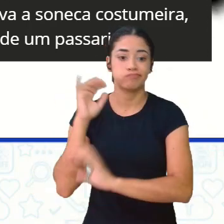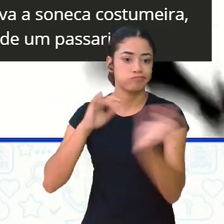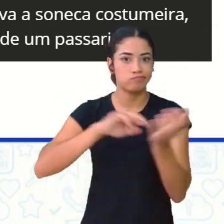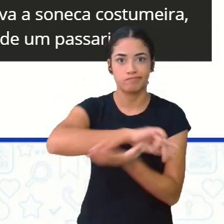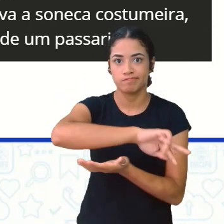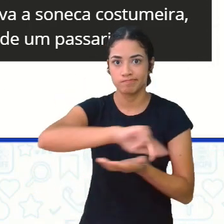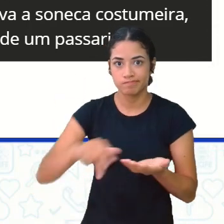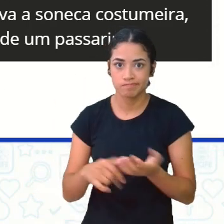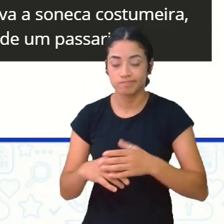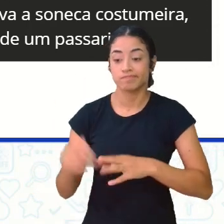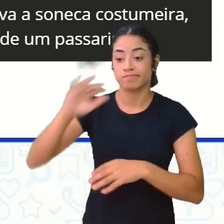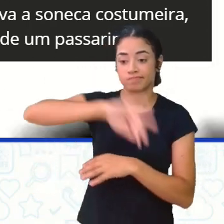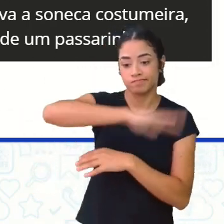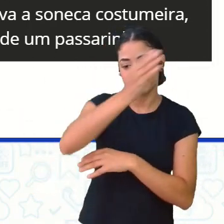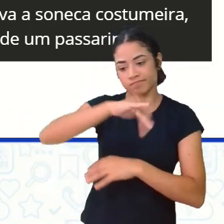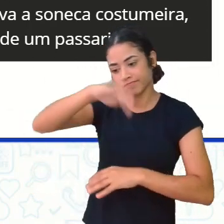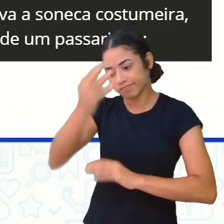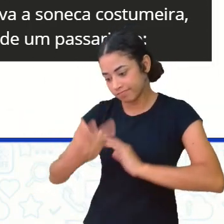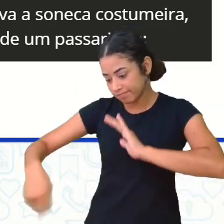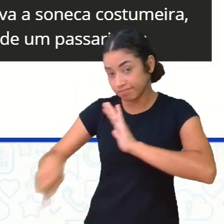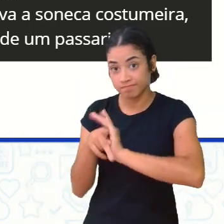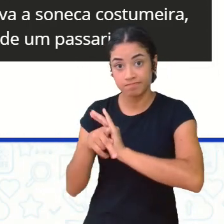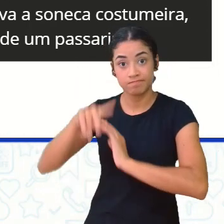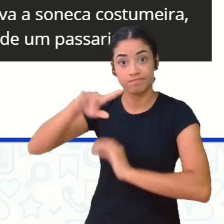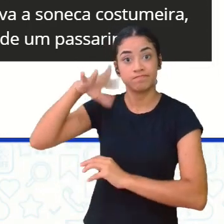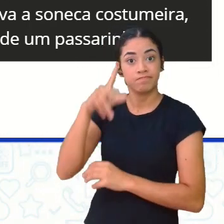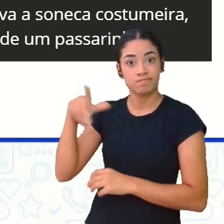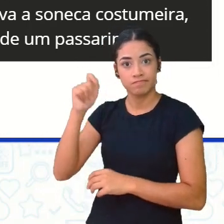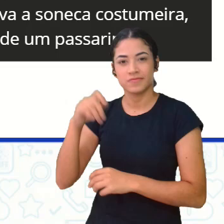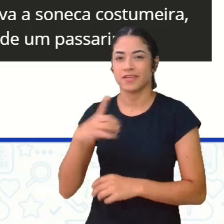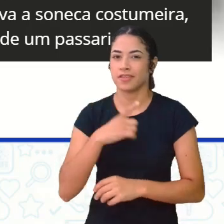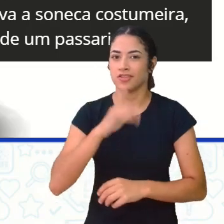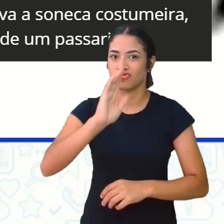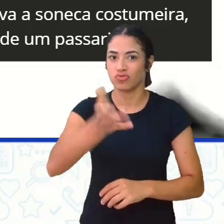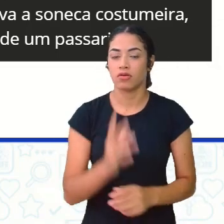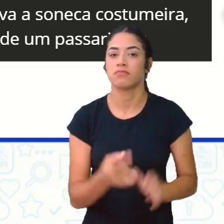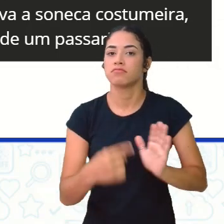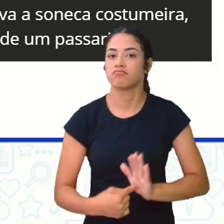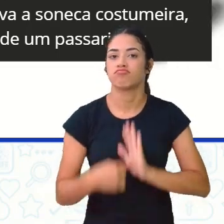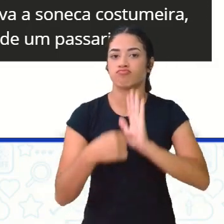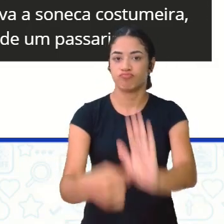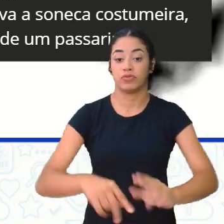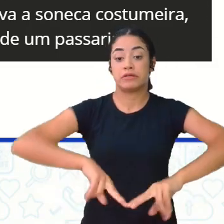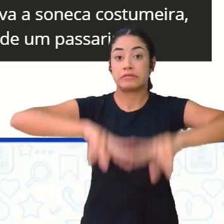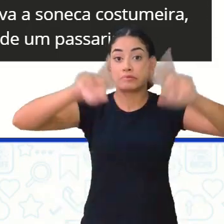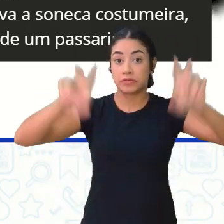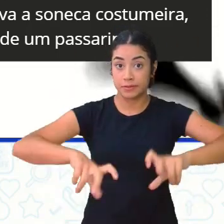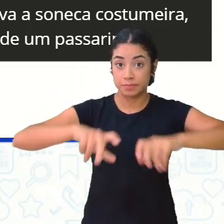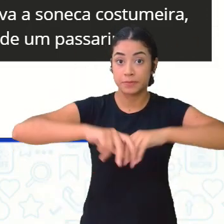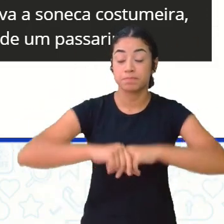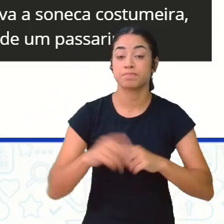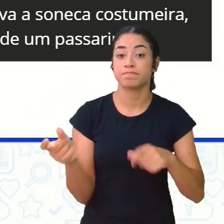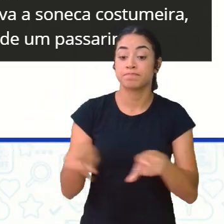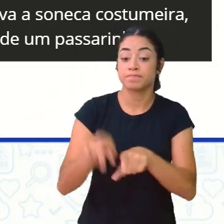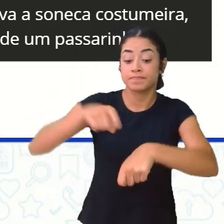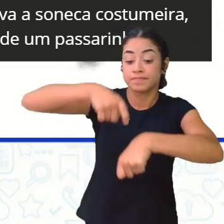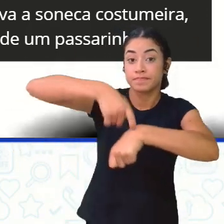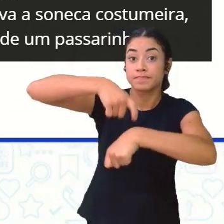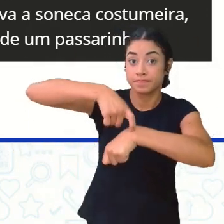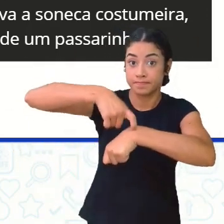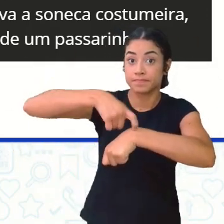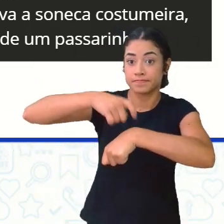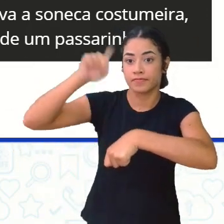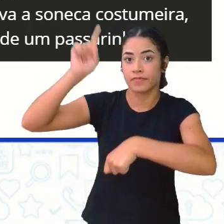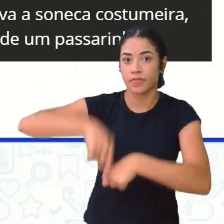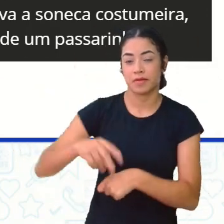montanhas africanas. Então a gente já tem aqui a instauração de um conflito, a gente já tem também a instauração do tempo da narrativa, né?